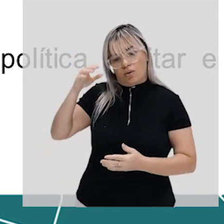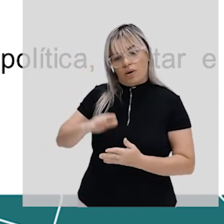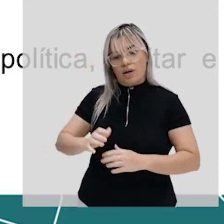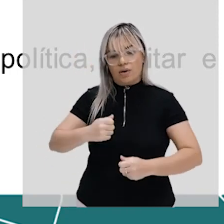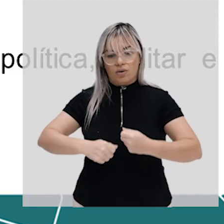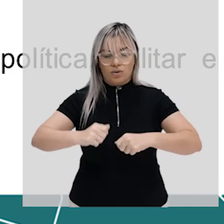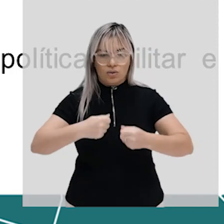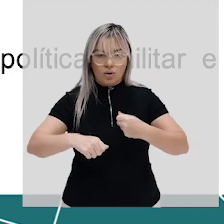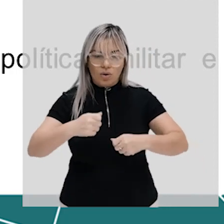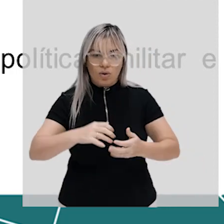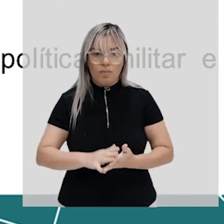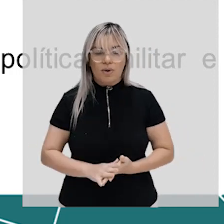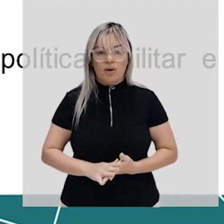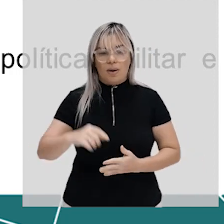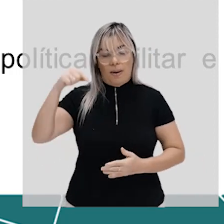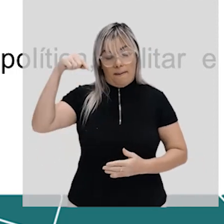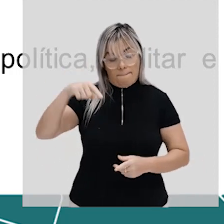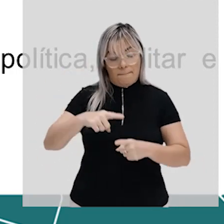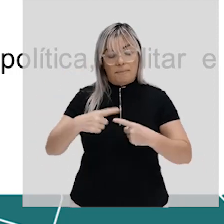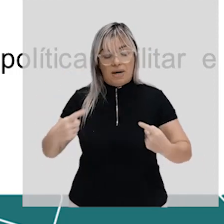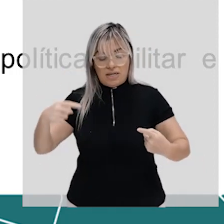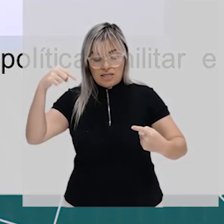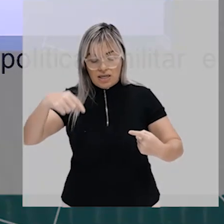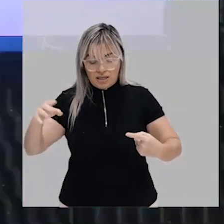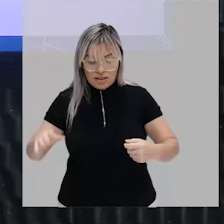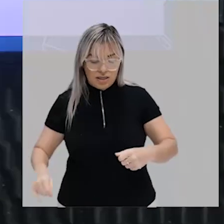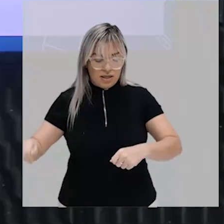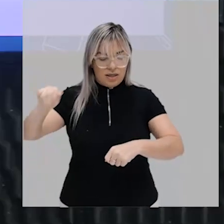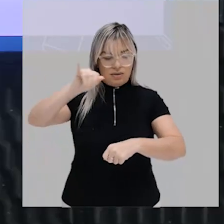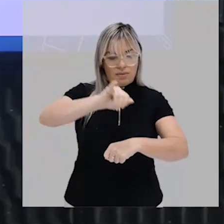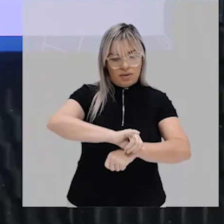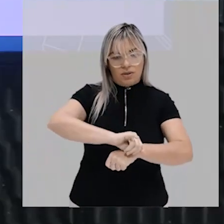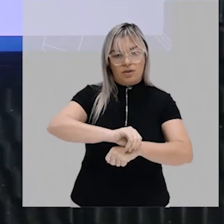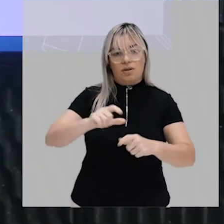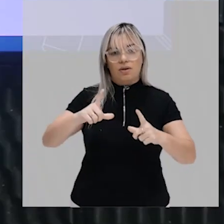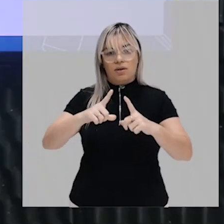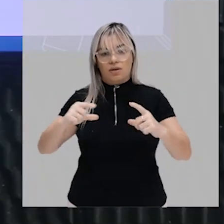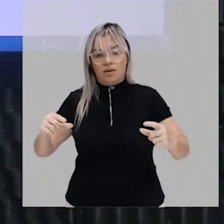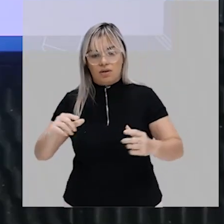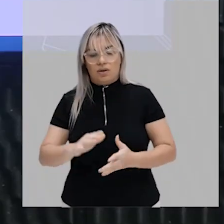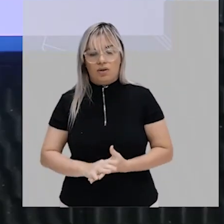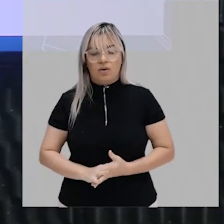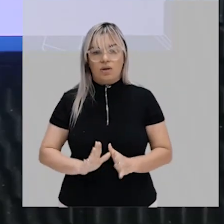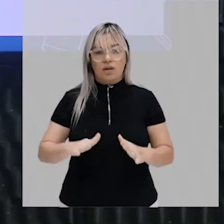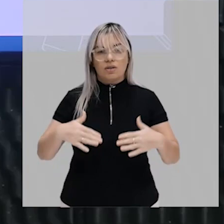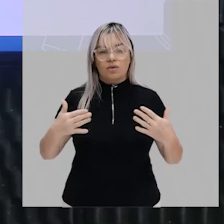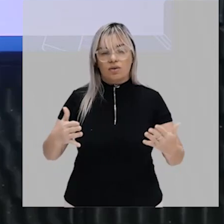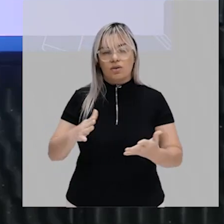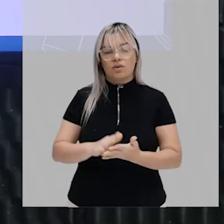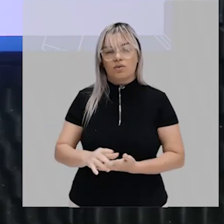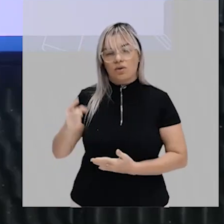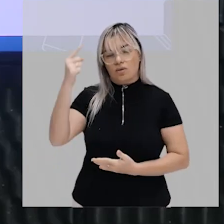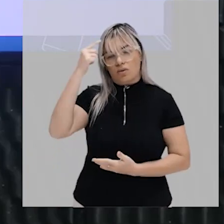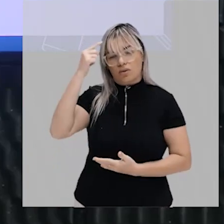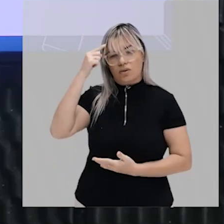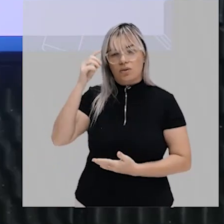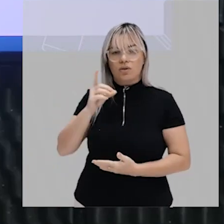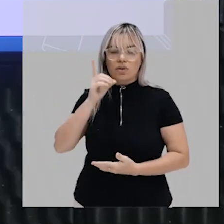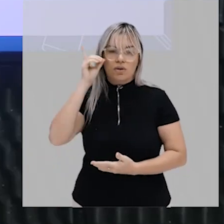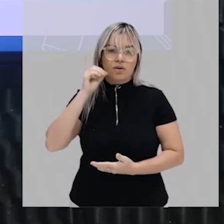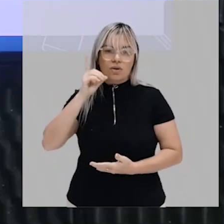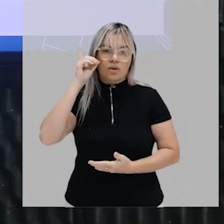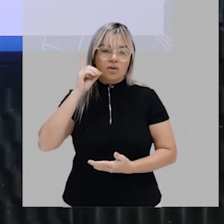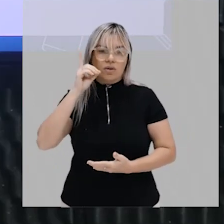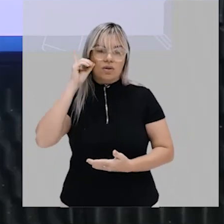nos Estados Unidos quando a gente pensa em Unidos a gente pensa na Disney pensa em Orlando pensa em Nova York Los